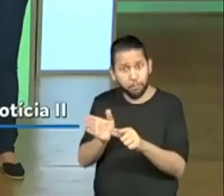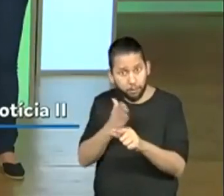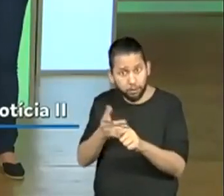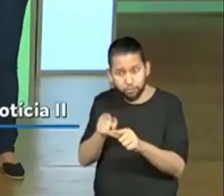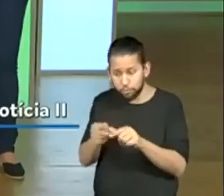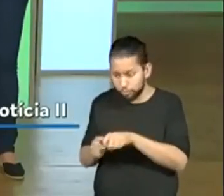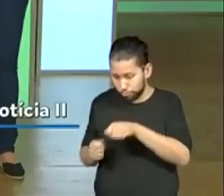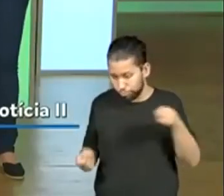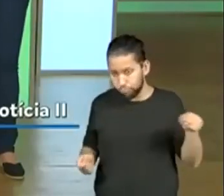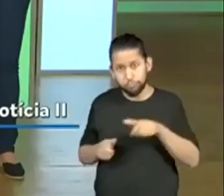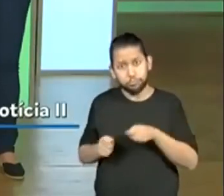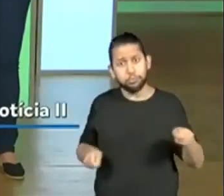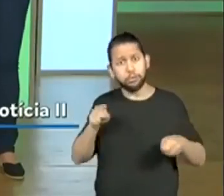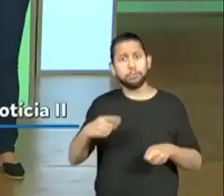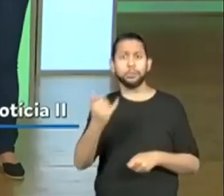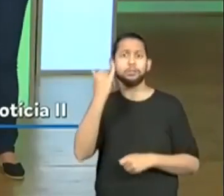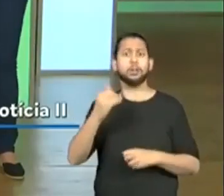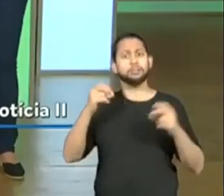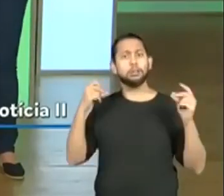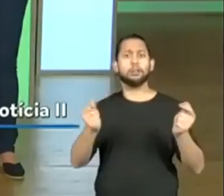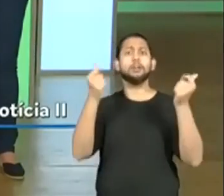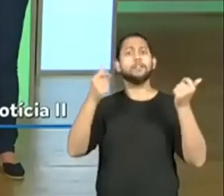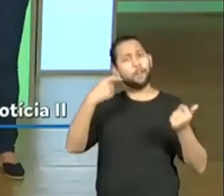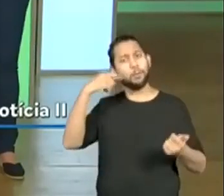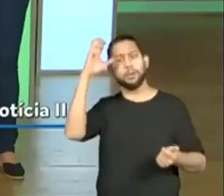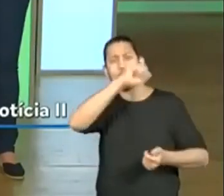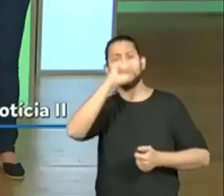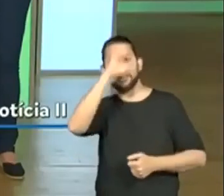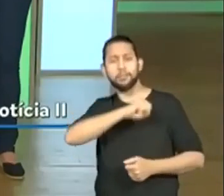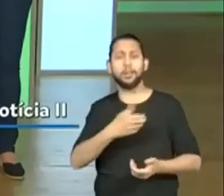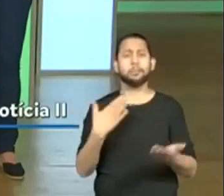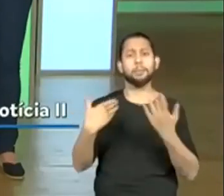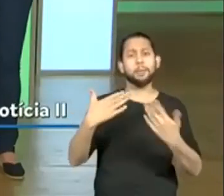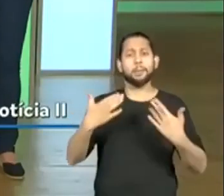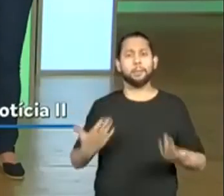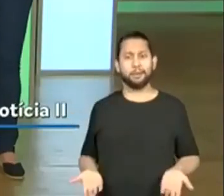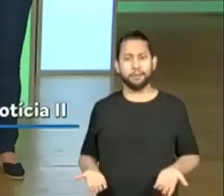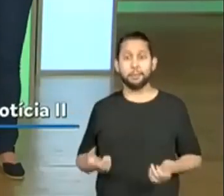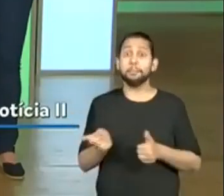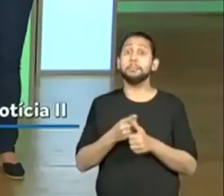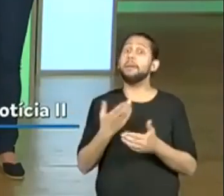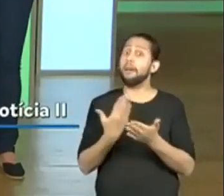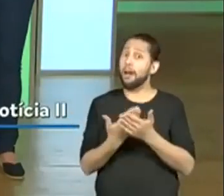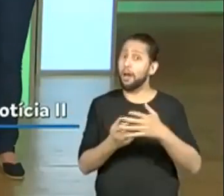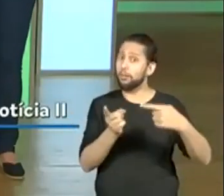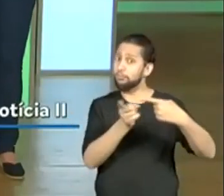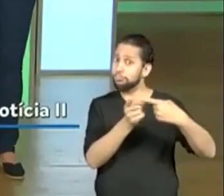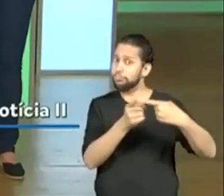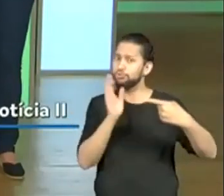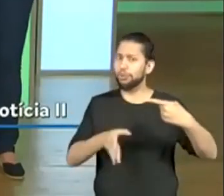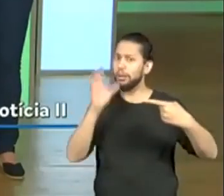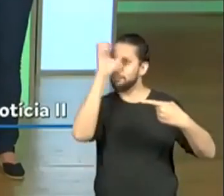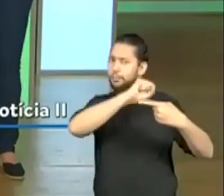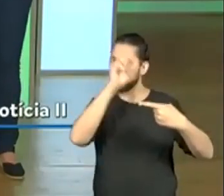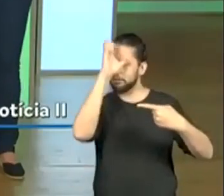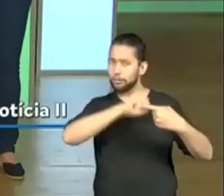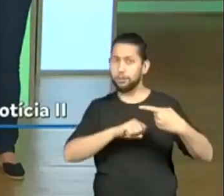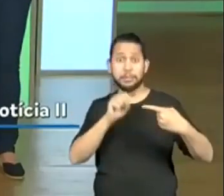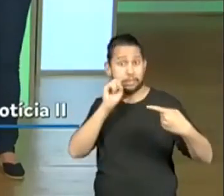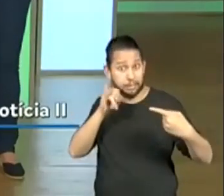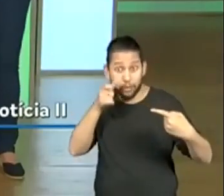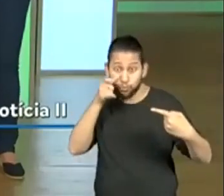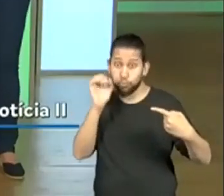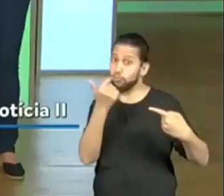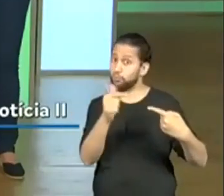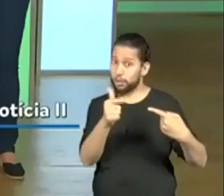quero ver vocês aí deitando e rolando no olho da notícia. Quem acompanhou a primeira aula já está craque. Quem não acompanhou